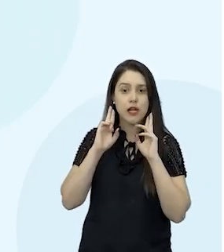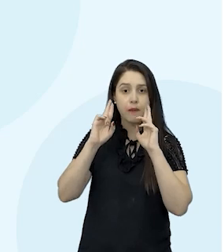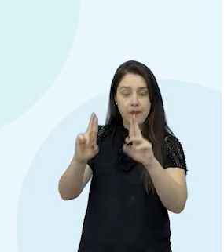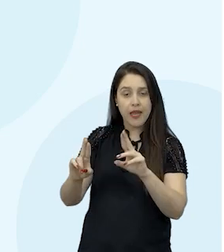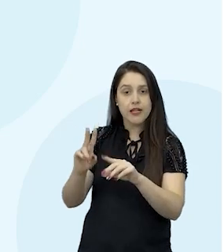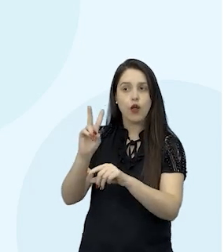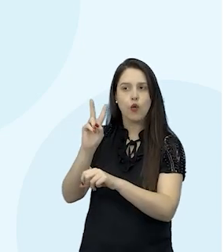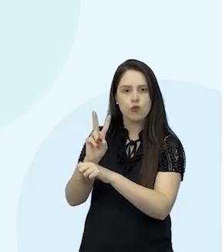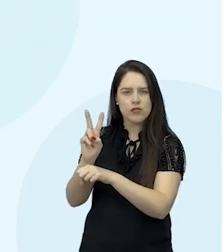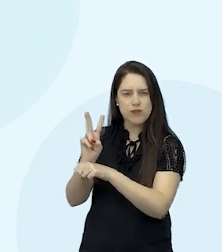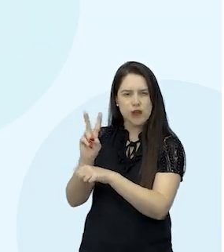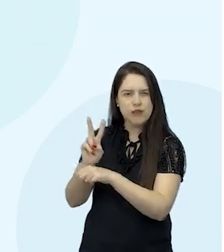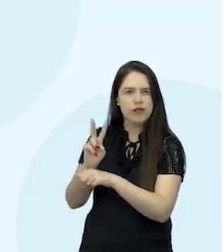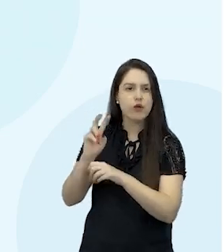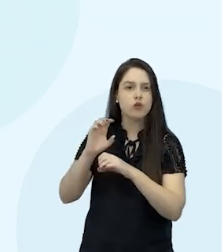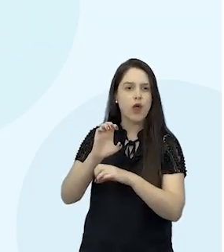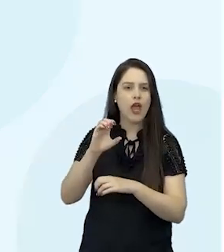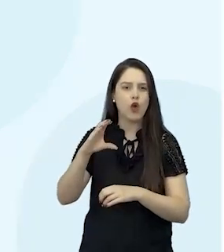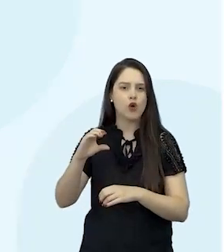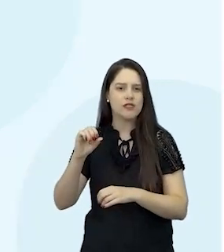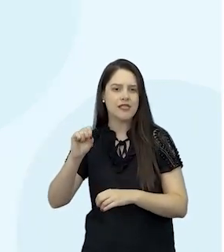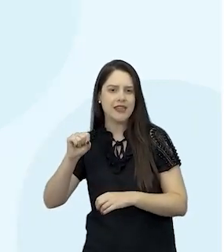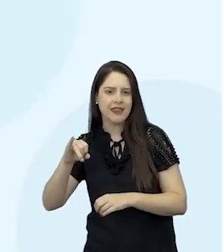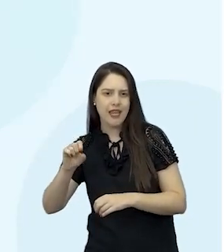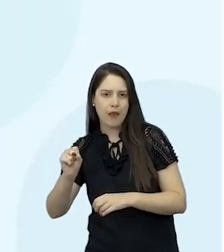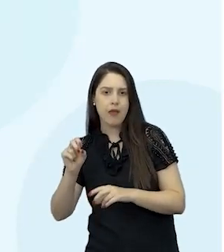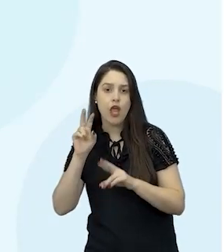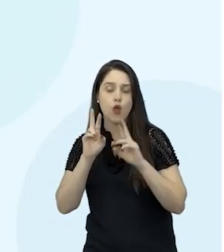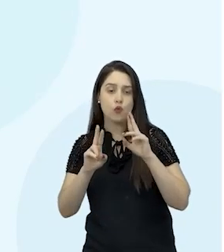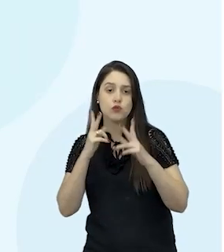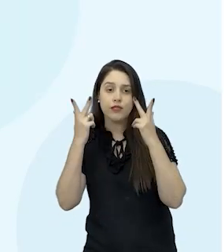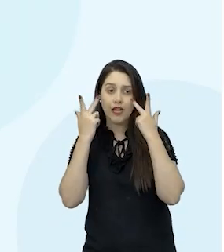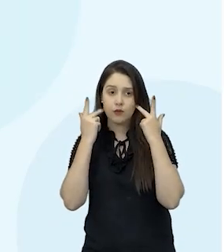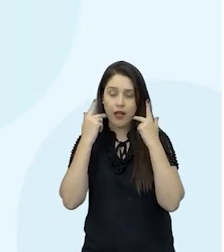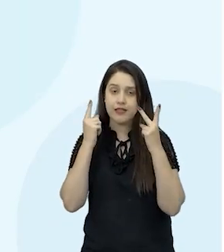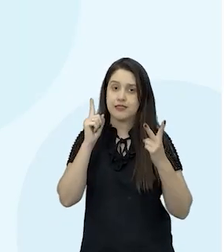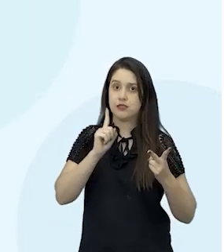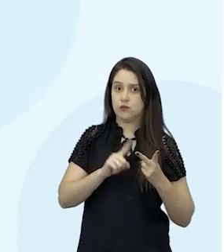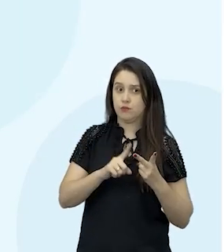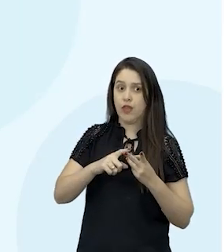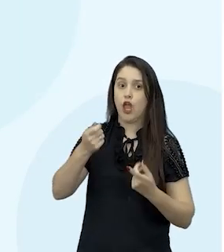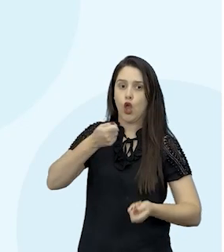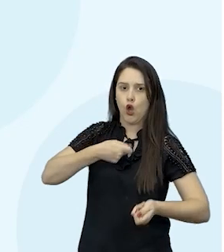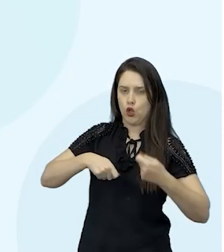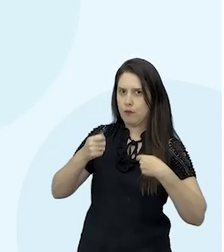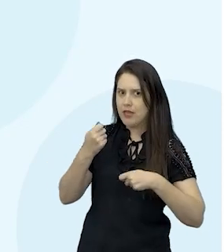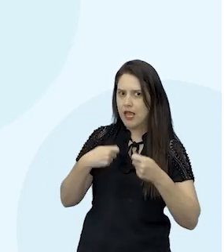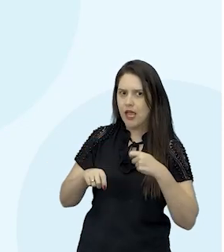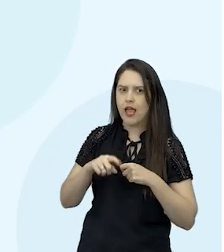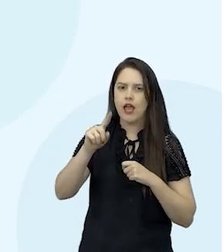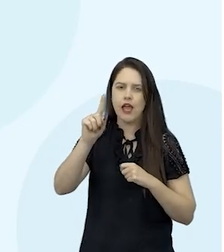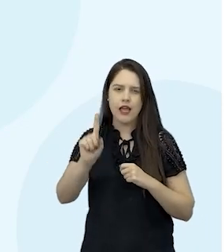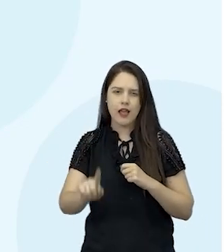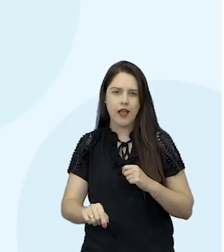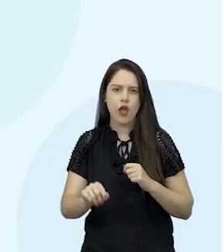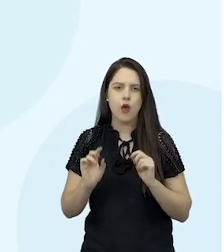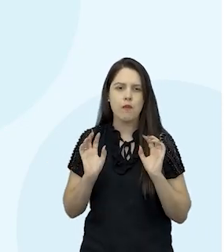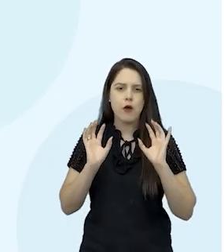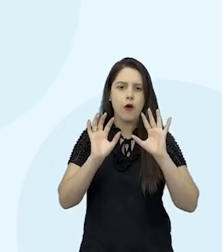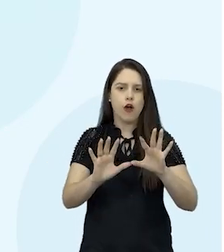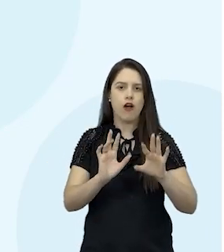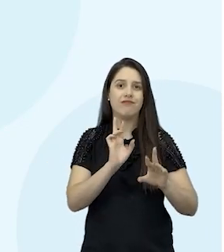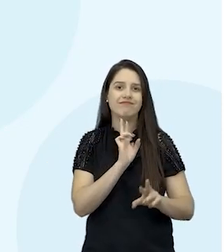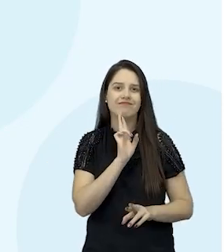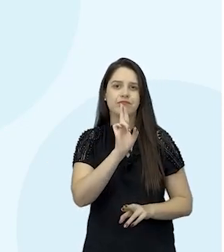ecossistema e dos recursos naturais. Segundo, economia, que é a obtenção de